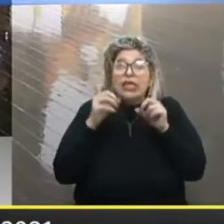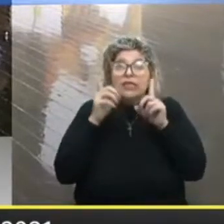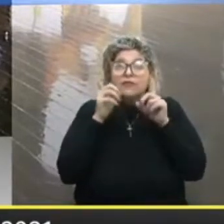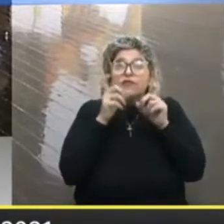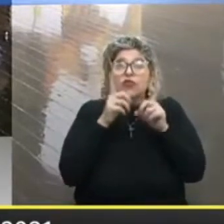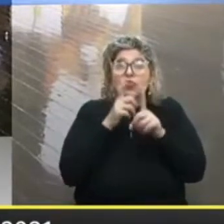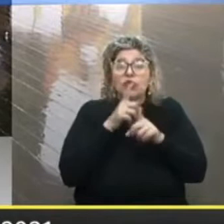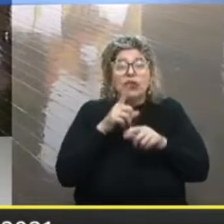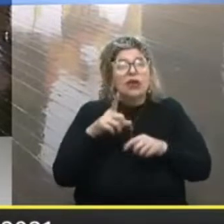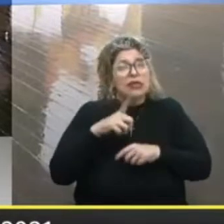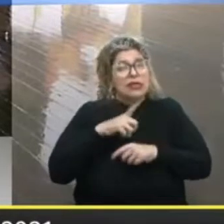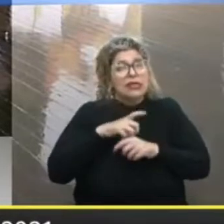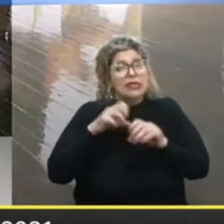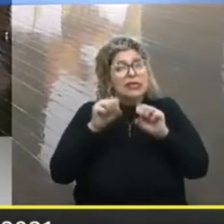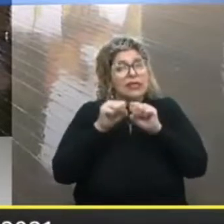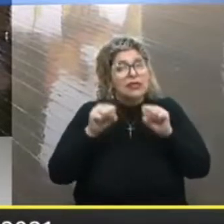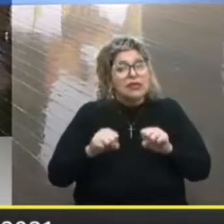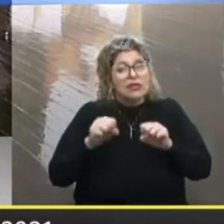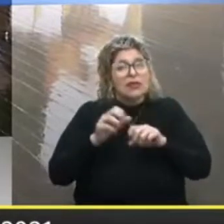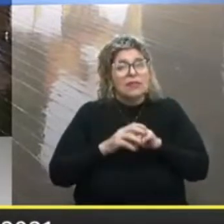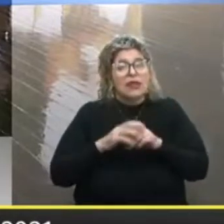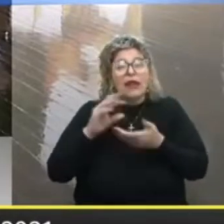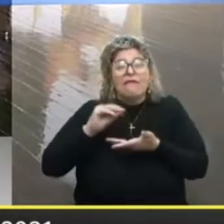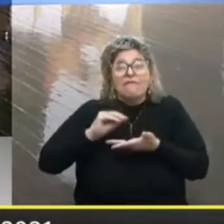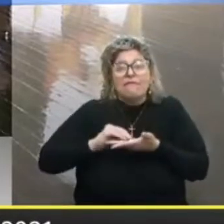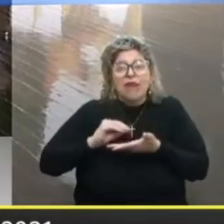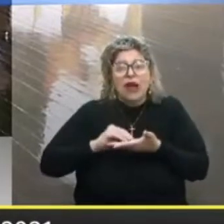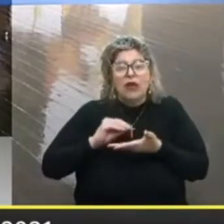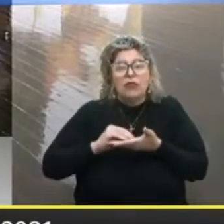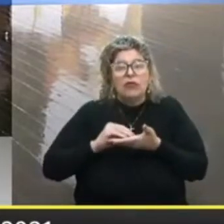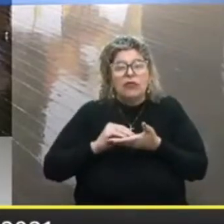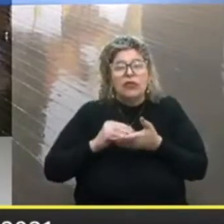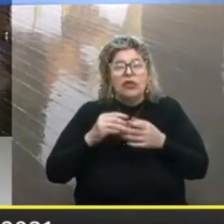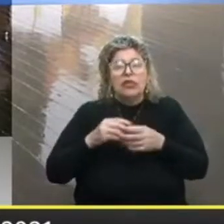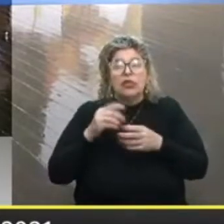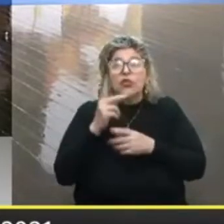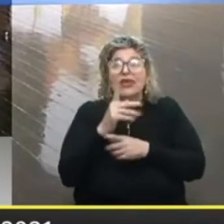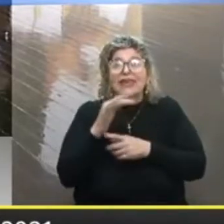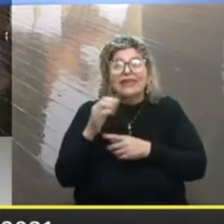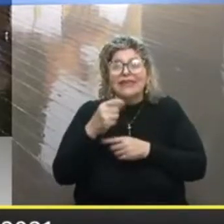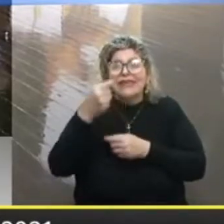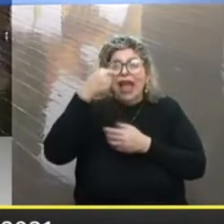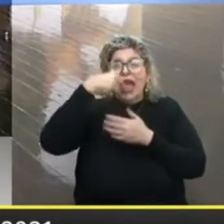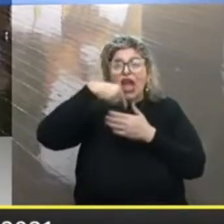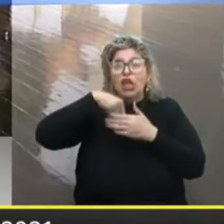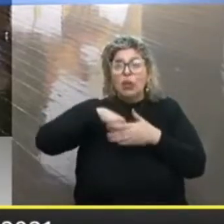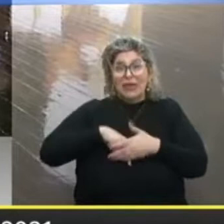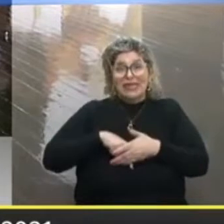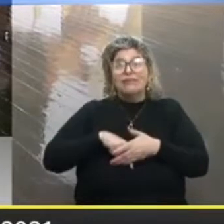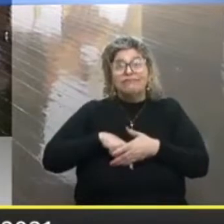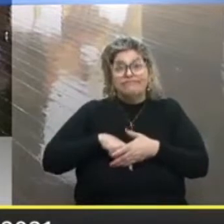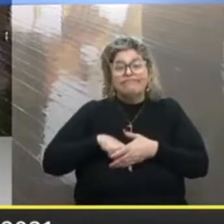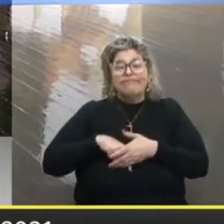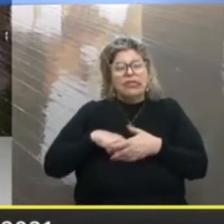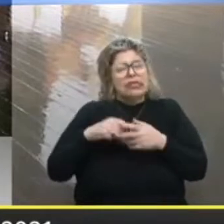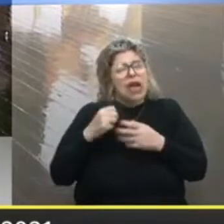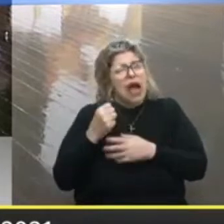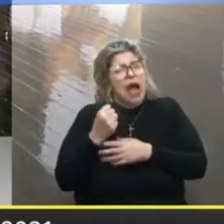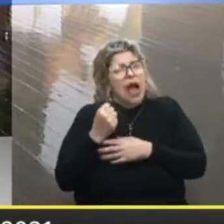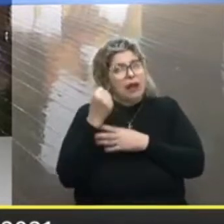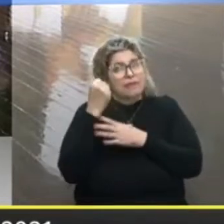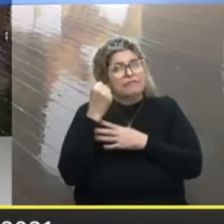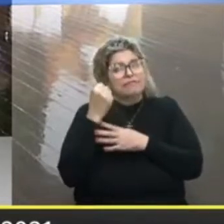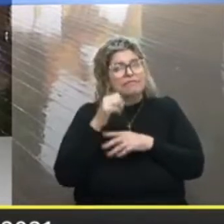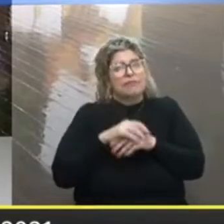dificuldades Que surgiram No sistema Pela falta Dos kits Intubação Que foi Absolutamente Dramático